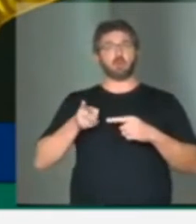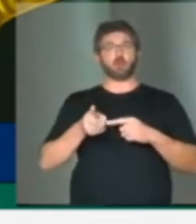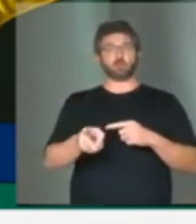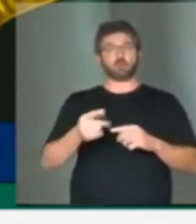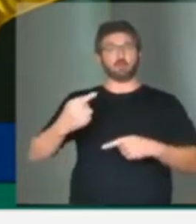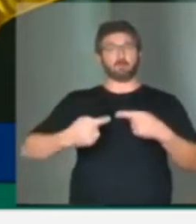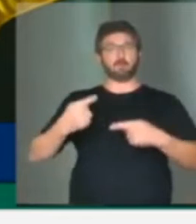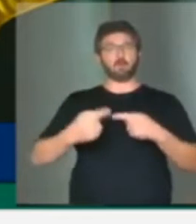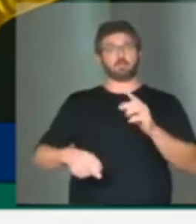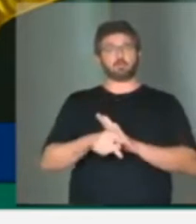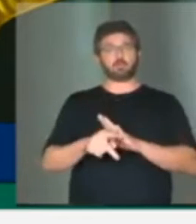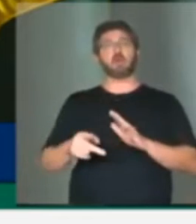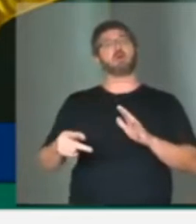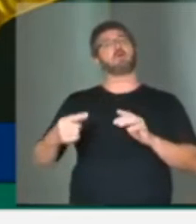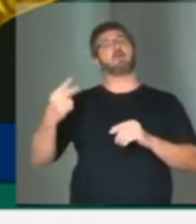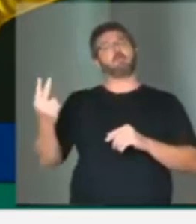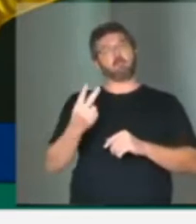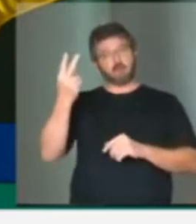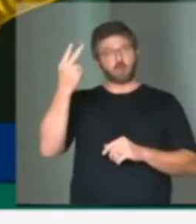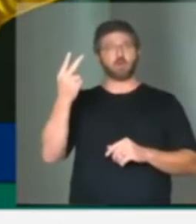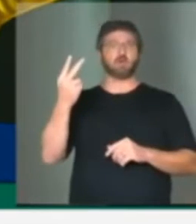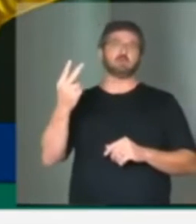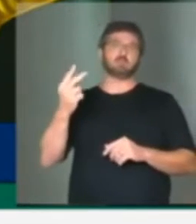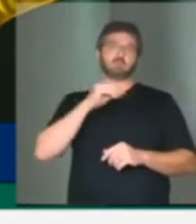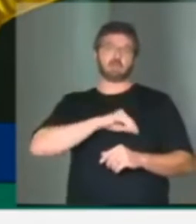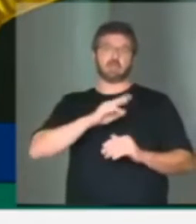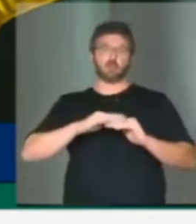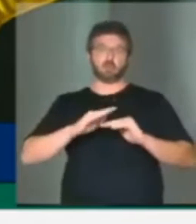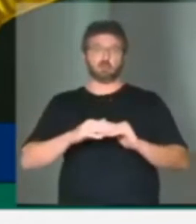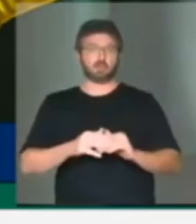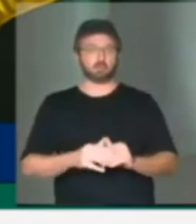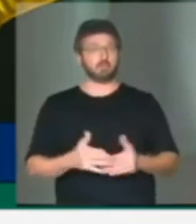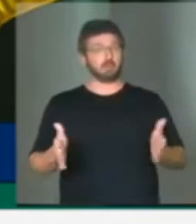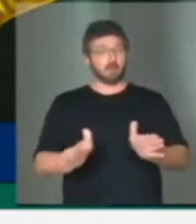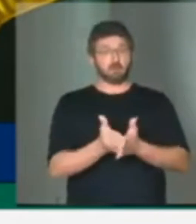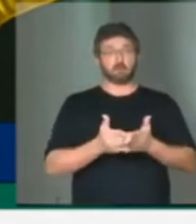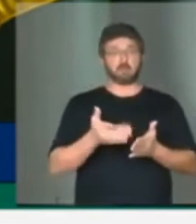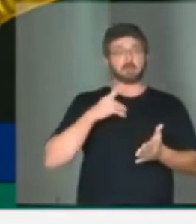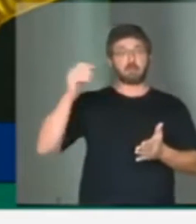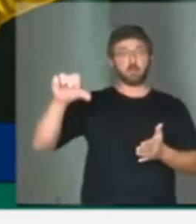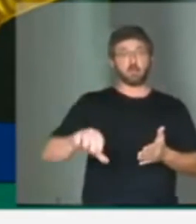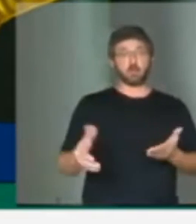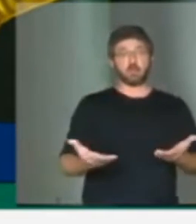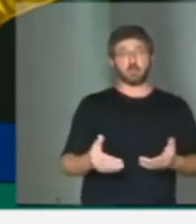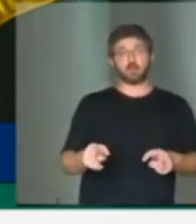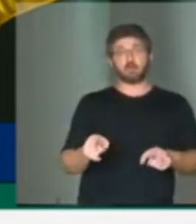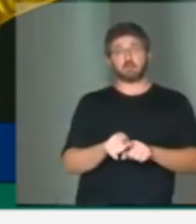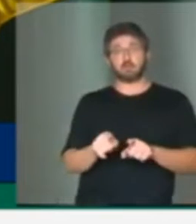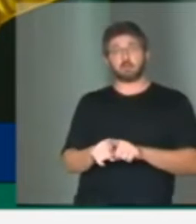política de valorização do salário mínimo. Isso vem aumentando a pobreza no nosso país. Além do que,